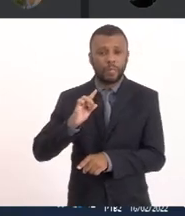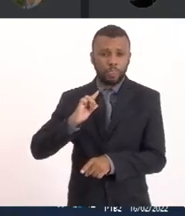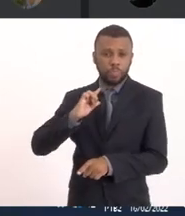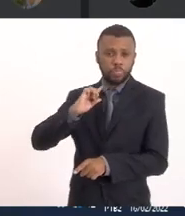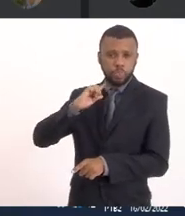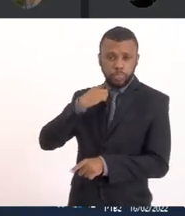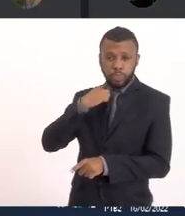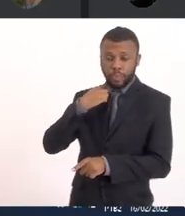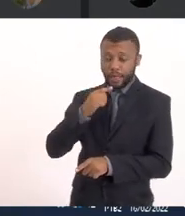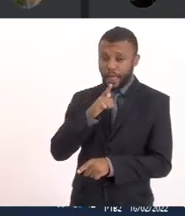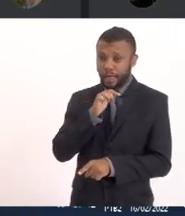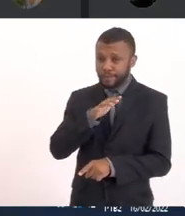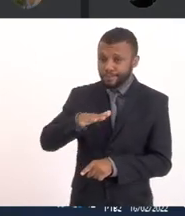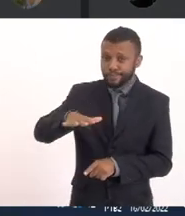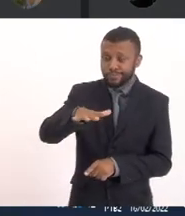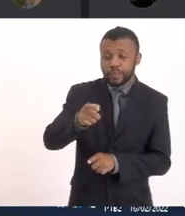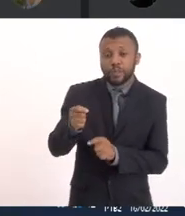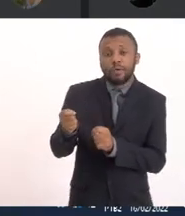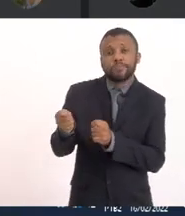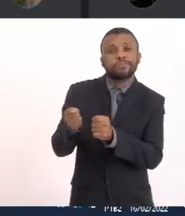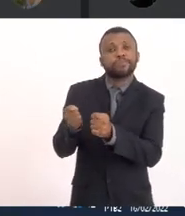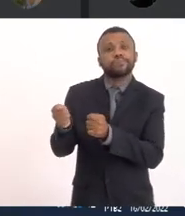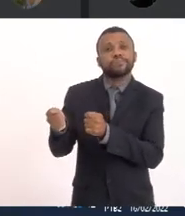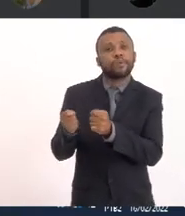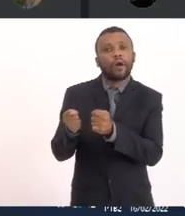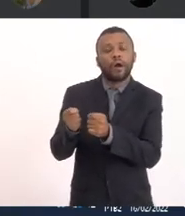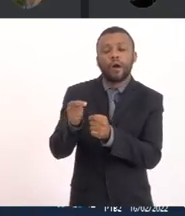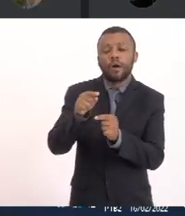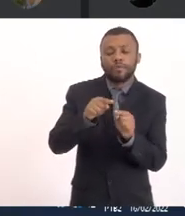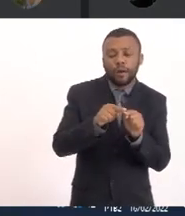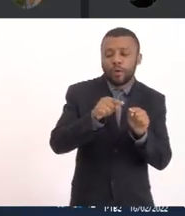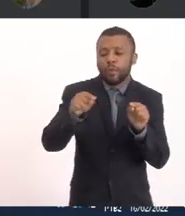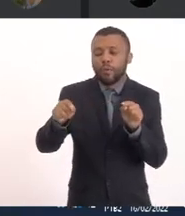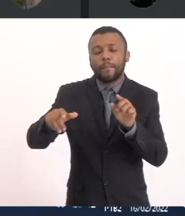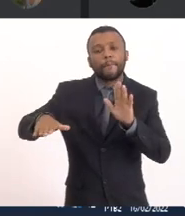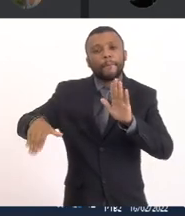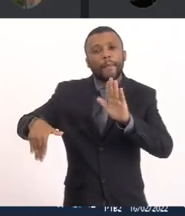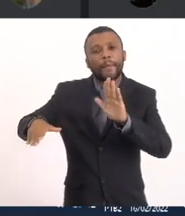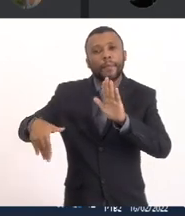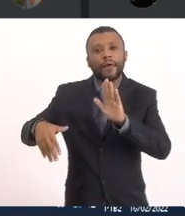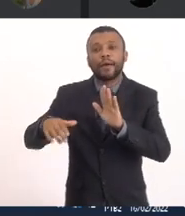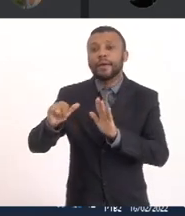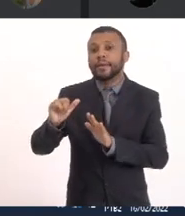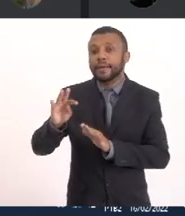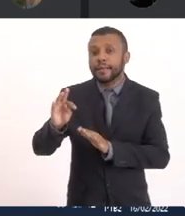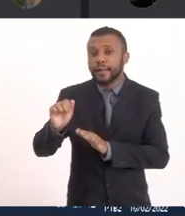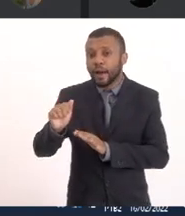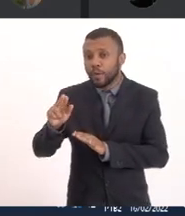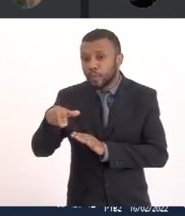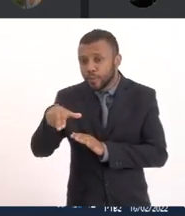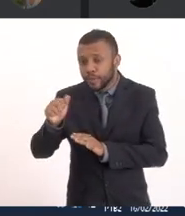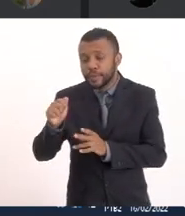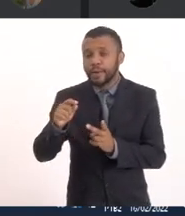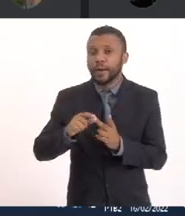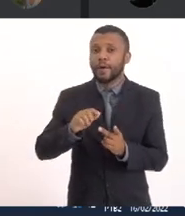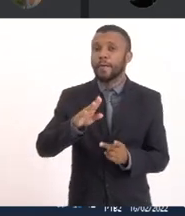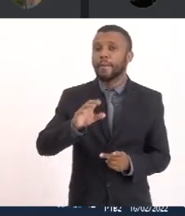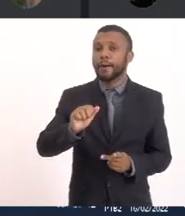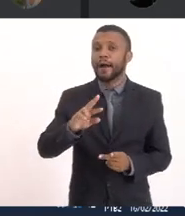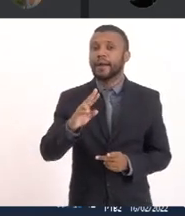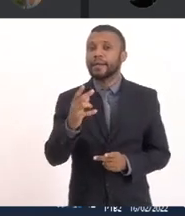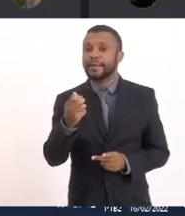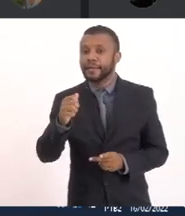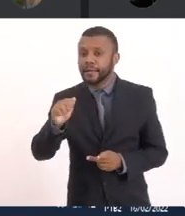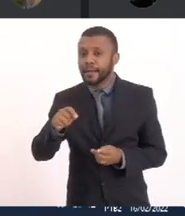lagoa Que hoje em dia Estão mais retidos Para as praias A praia de Itaúna Está certo A praia da Barrinha E essas